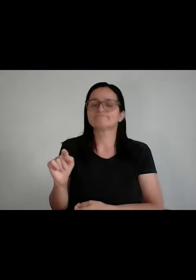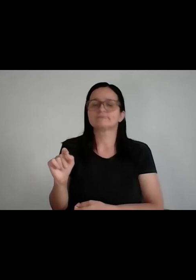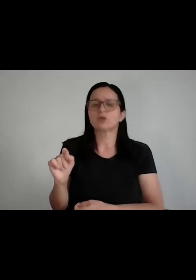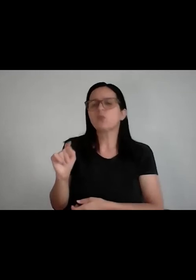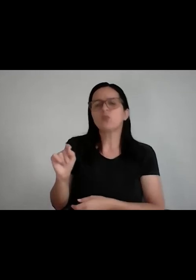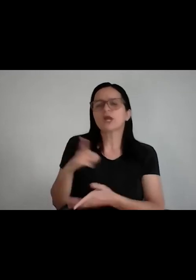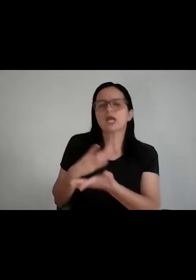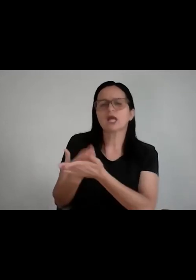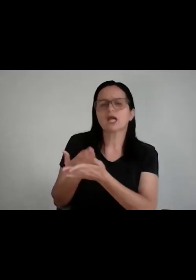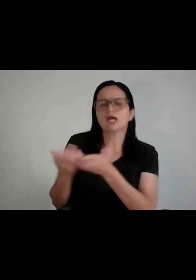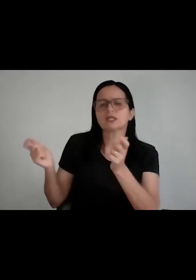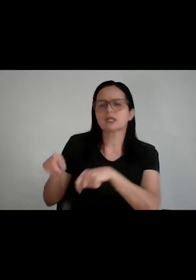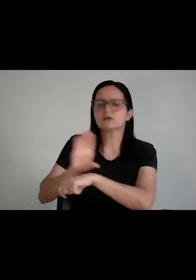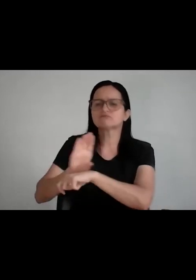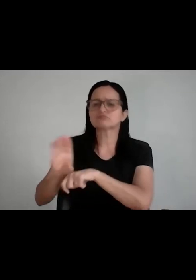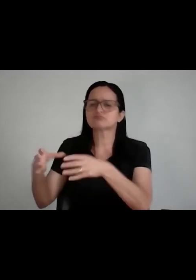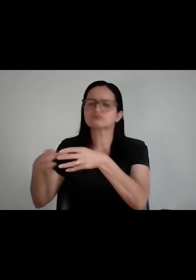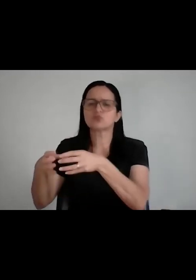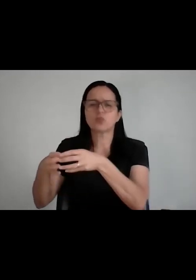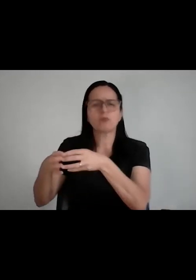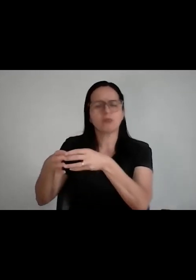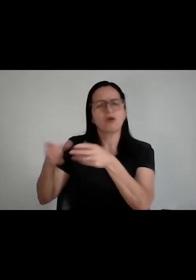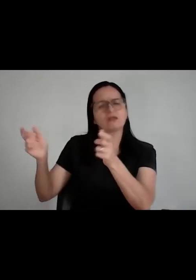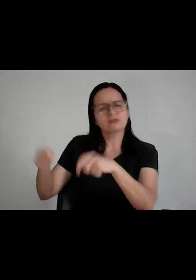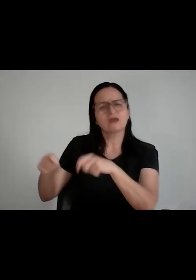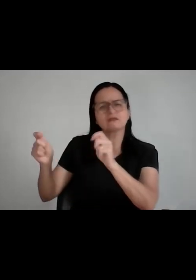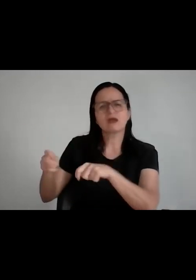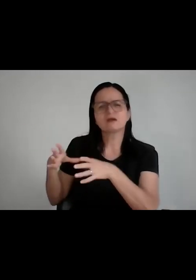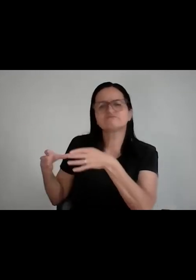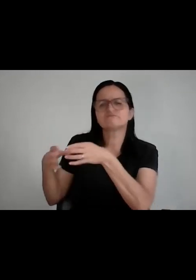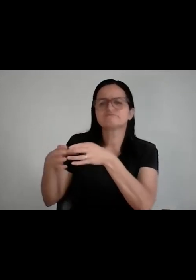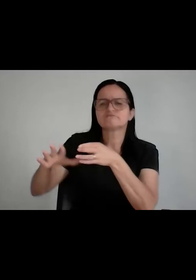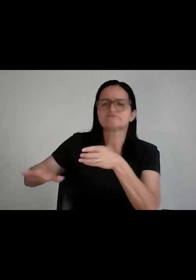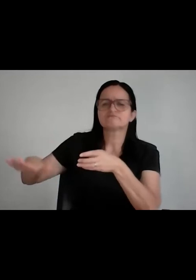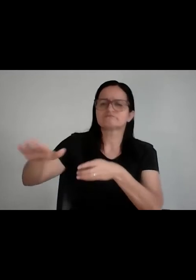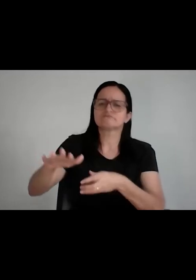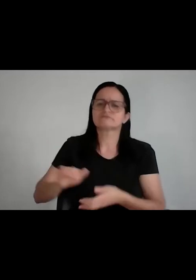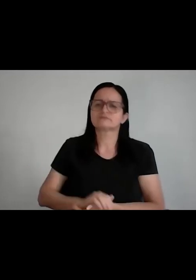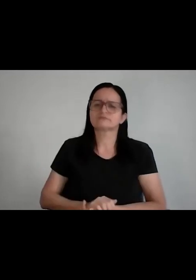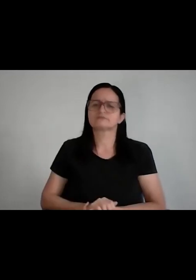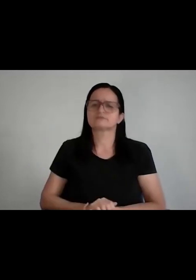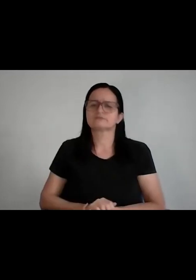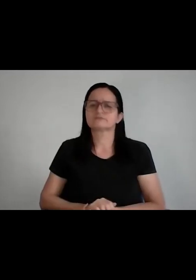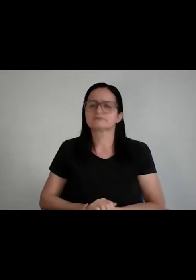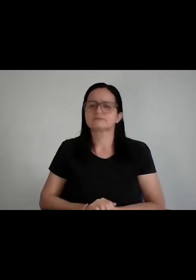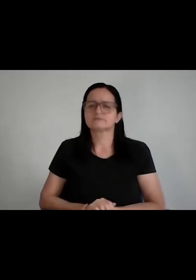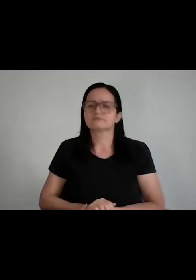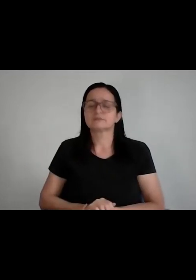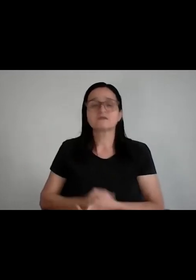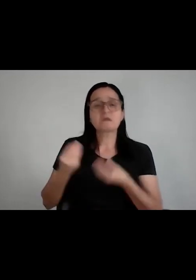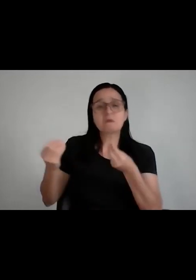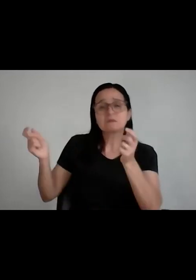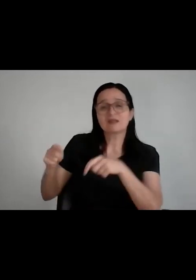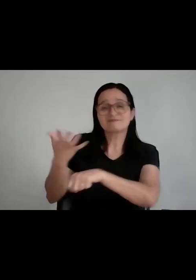vezes tem diretório acadêmico, tem centro acadêmico, tem coletivo, tem, às vezes tem empresa júnior,